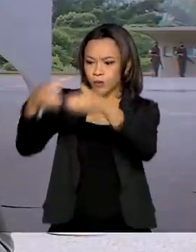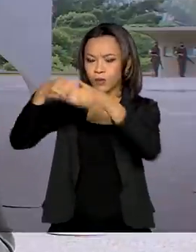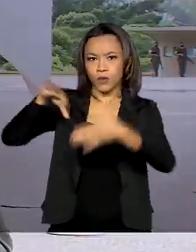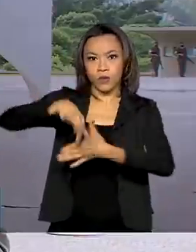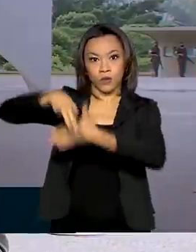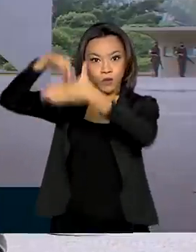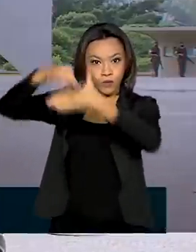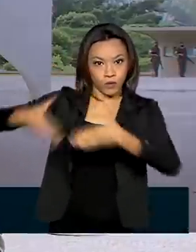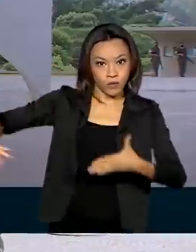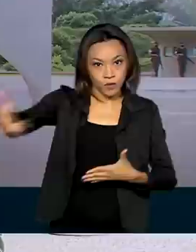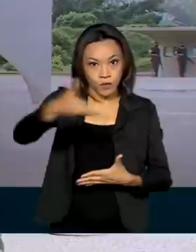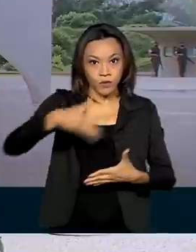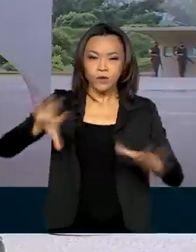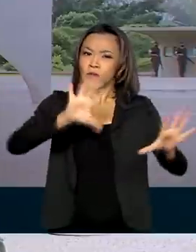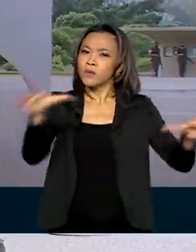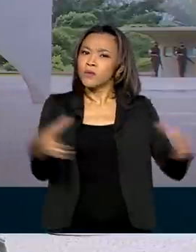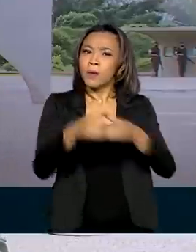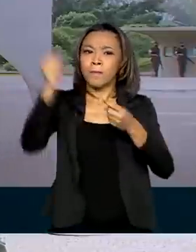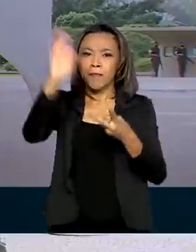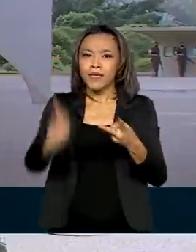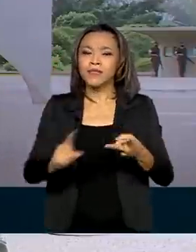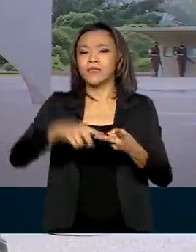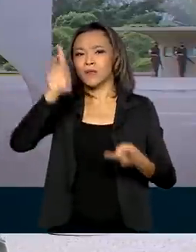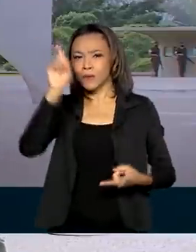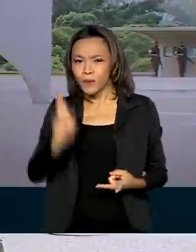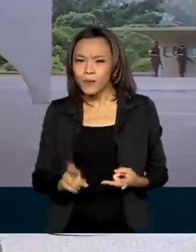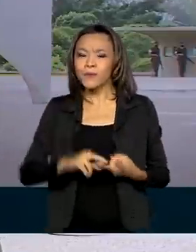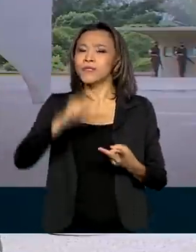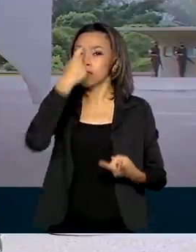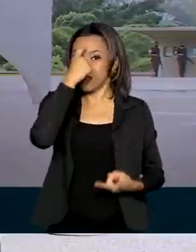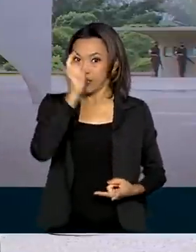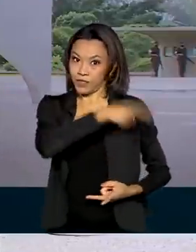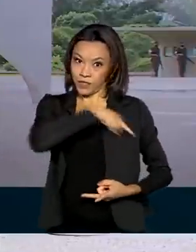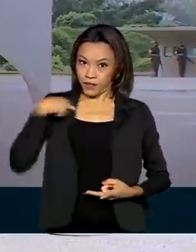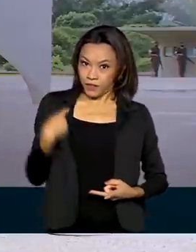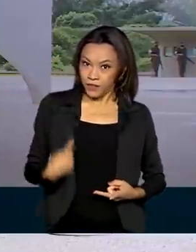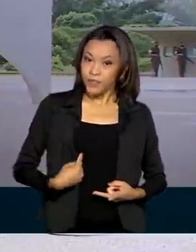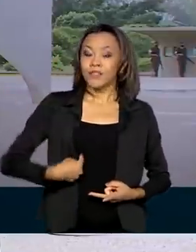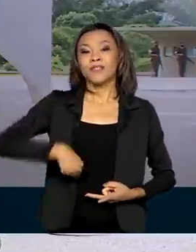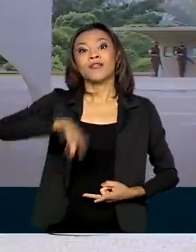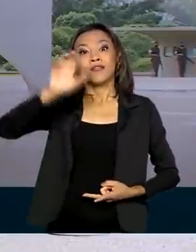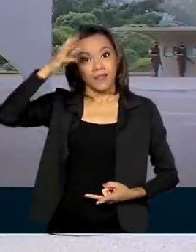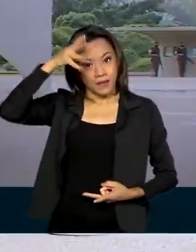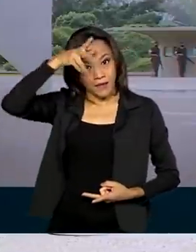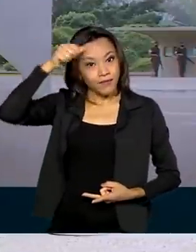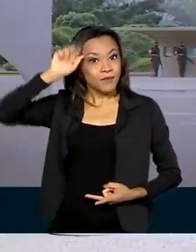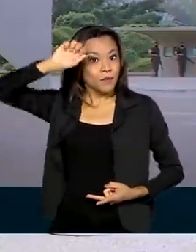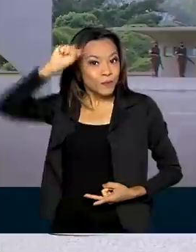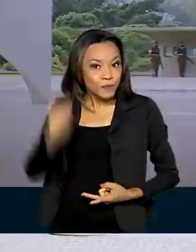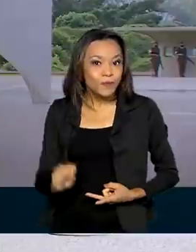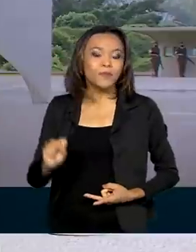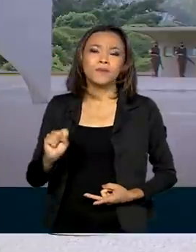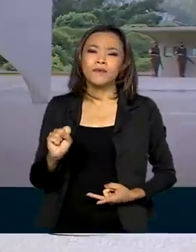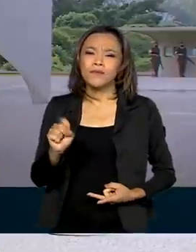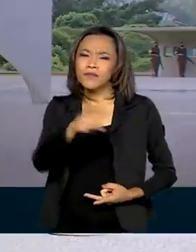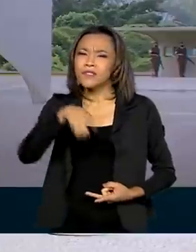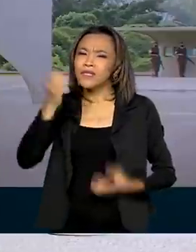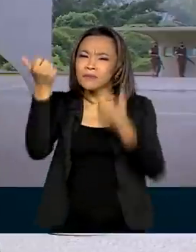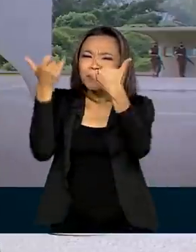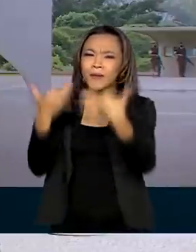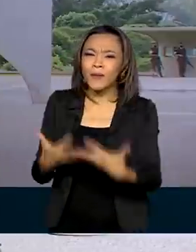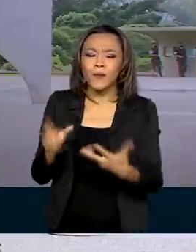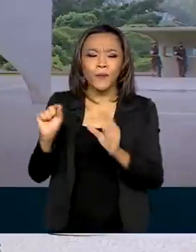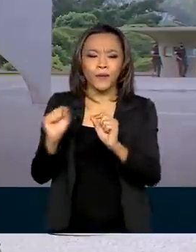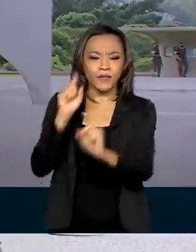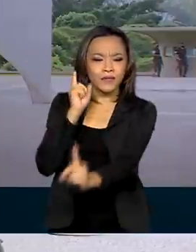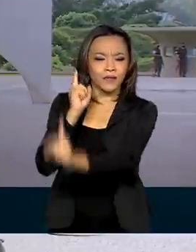BRICS, grupo formado por Brasil, Rússia, Índia, China e África do Sul. E como você disse, Manuela, geralmente esses